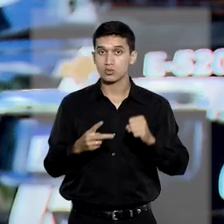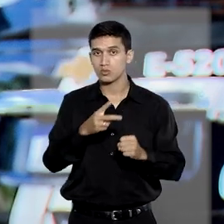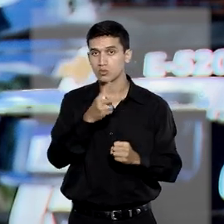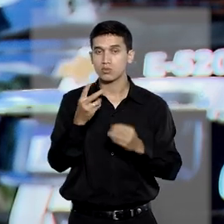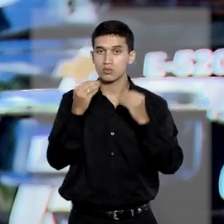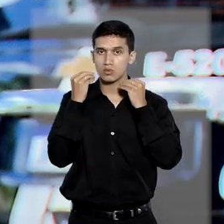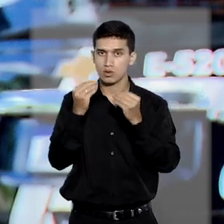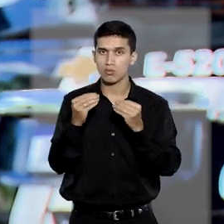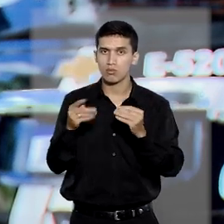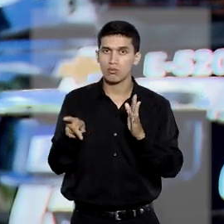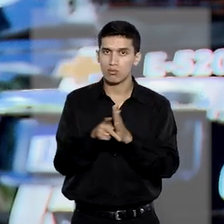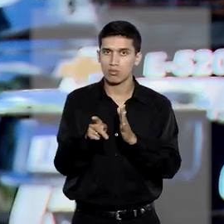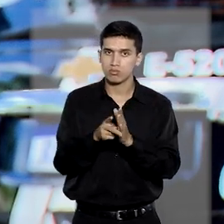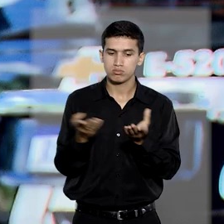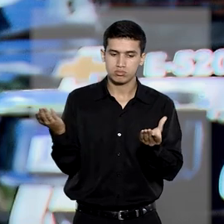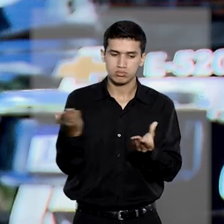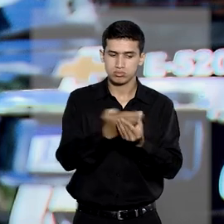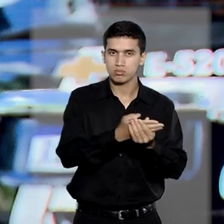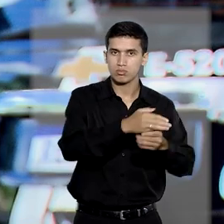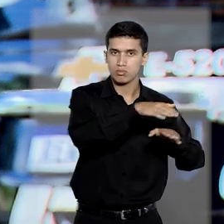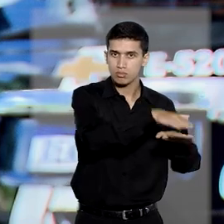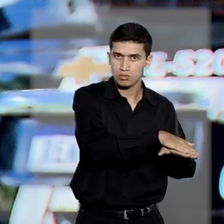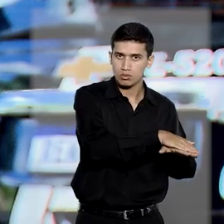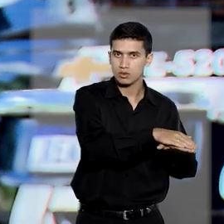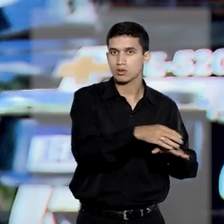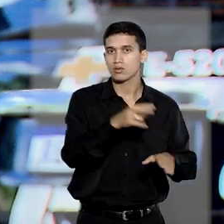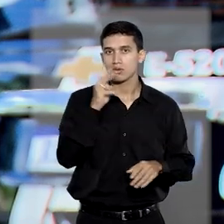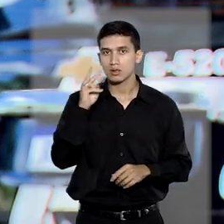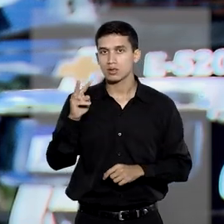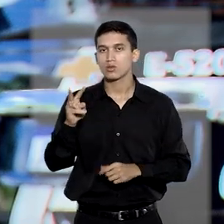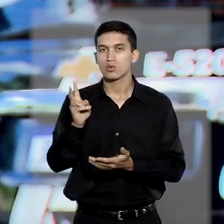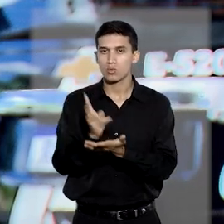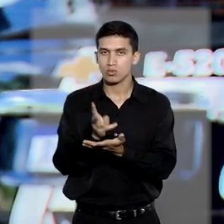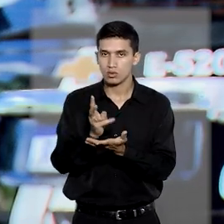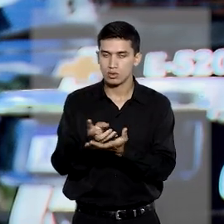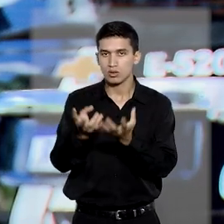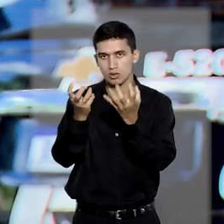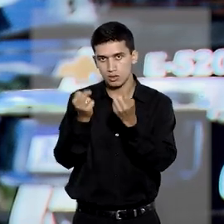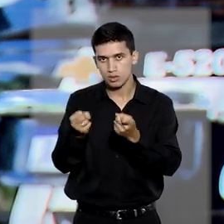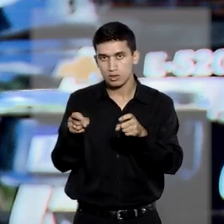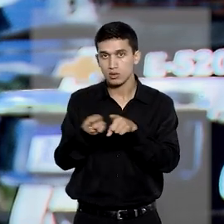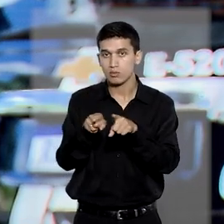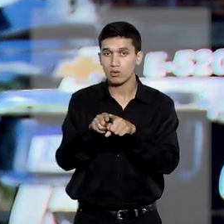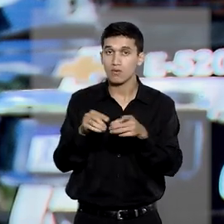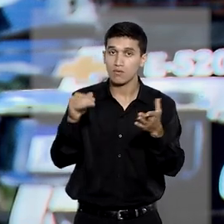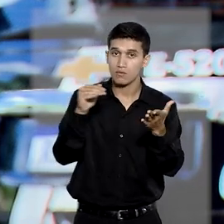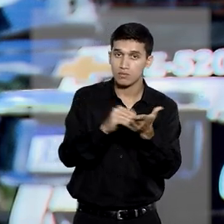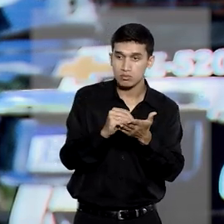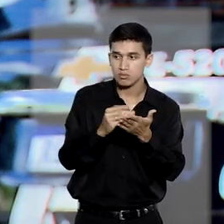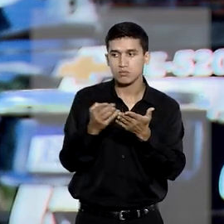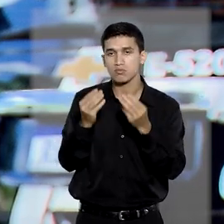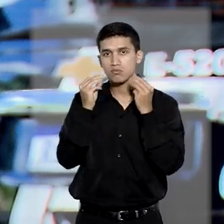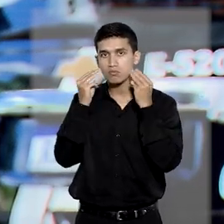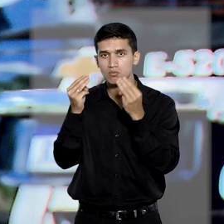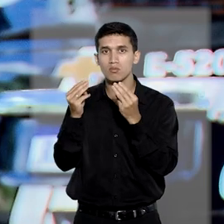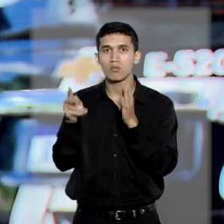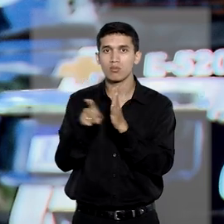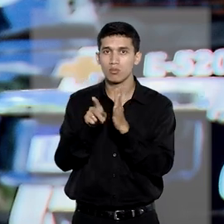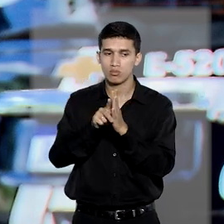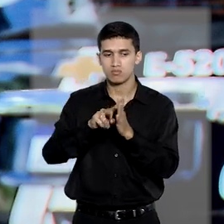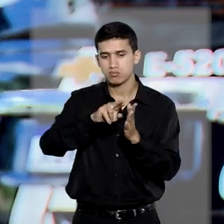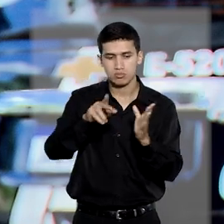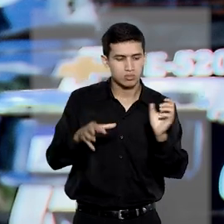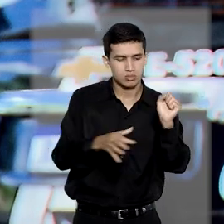decorrência do arquivamento pela ausência de representação, deveria ser admitido também o fim dos motivos para a